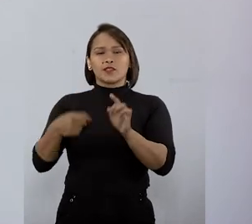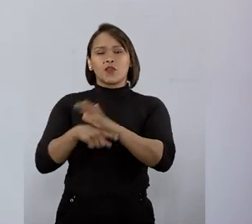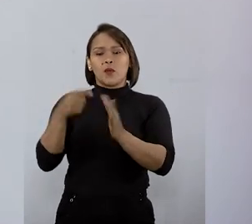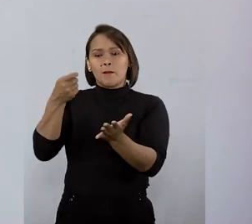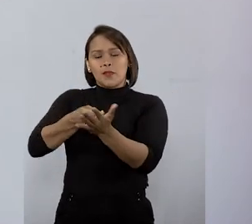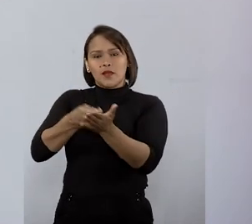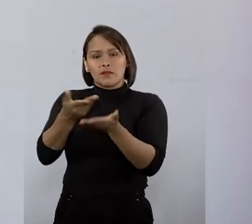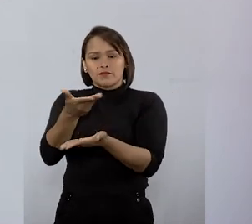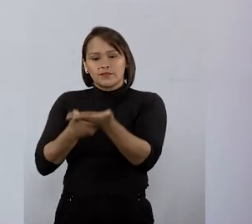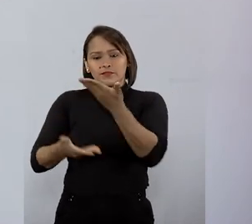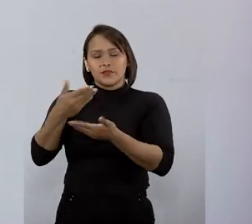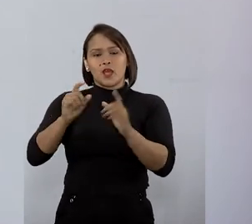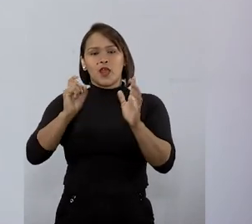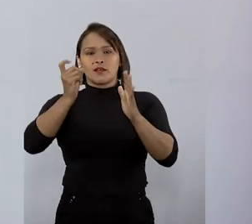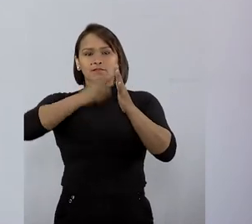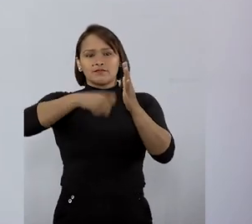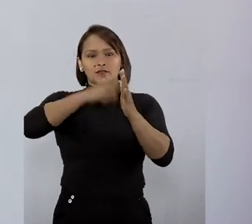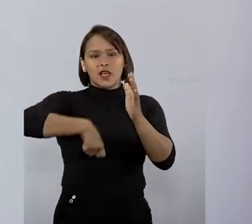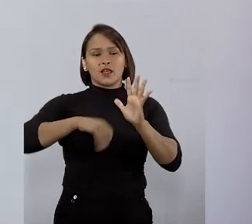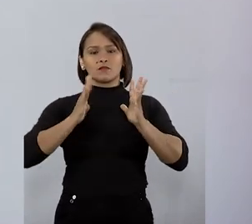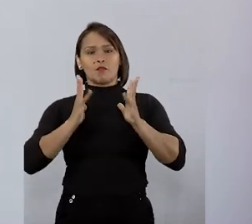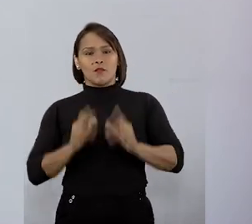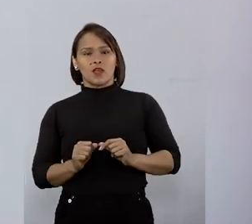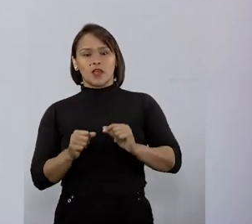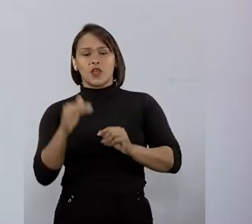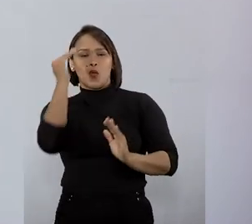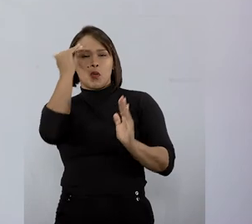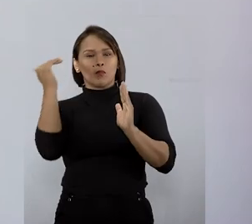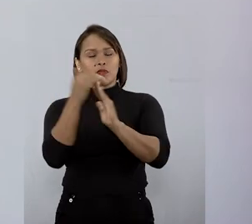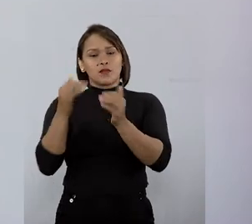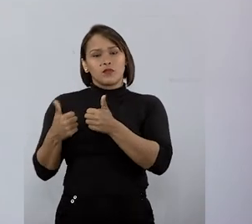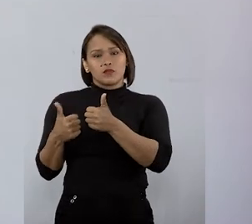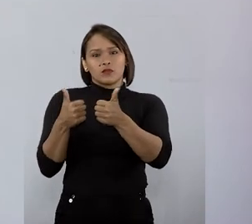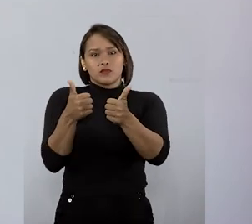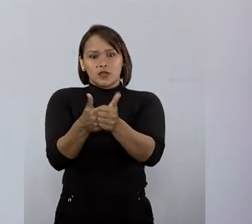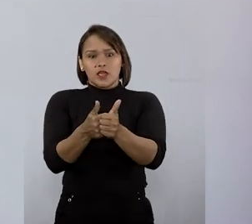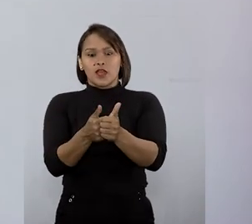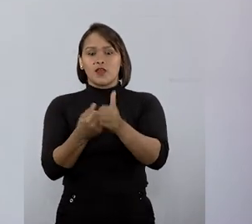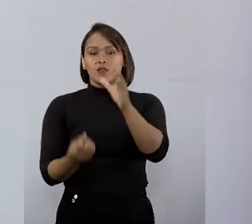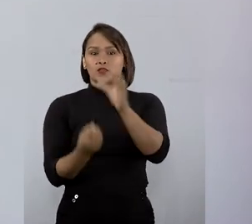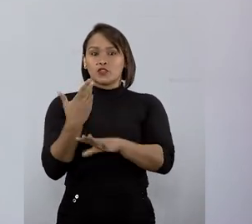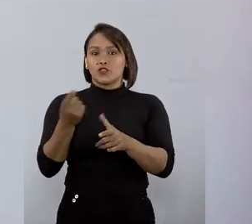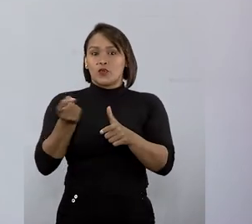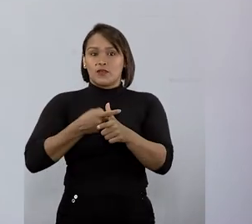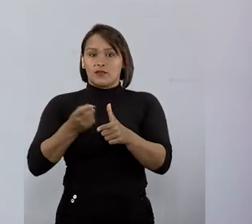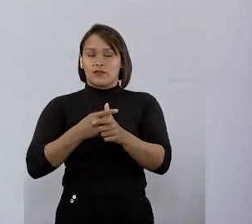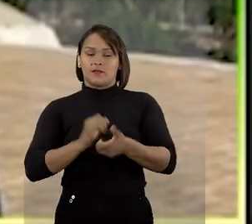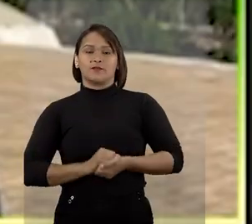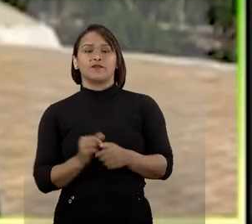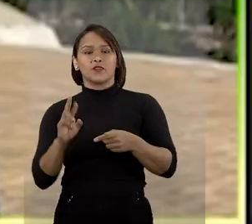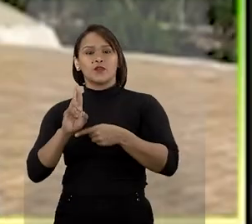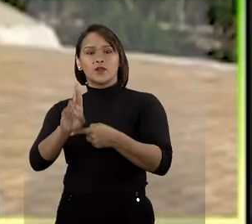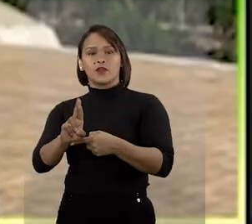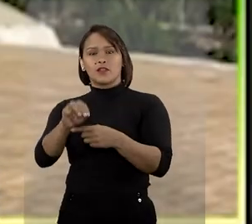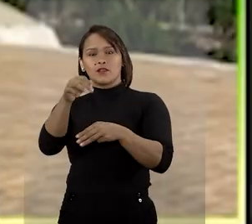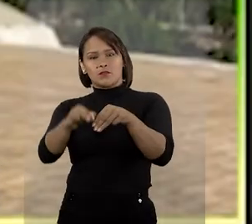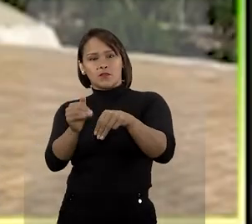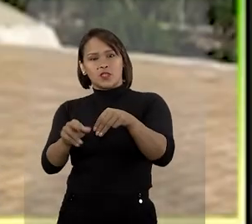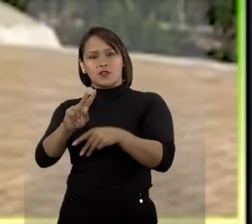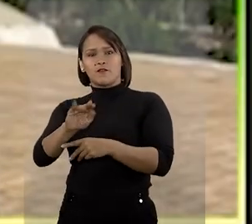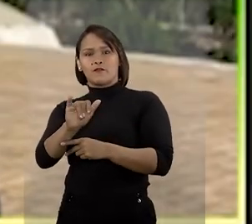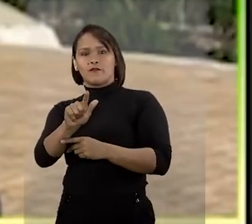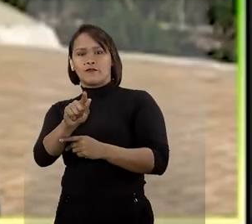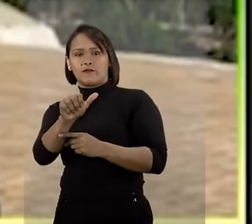transformando o pagamento da taxa de manutenção e limpeza em obrigação que acompanha o bem que originou o débito. O relator,